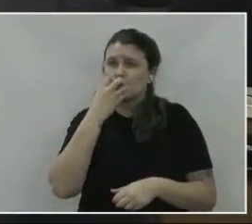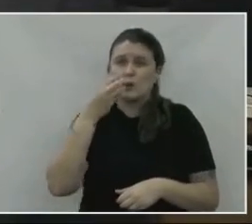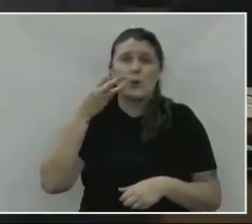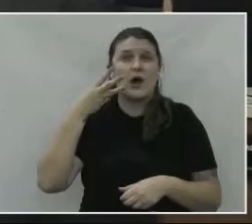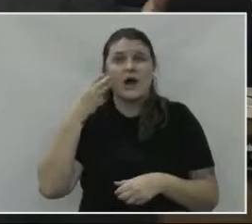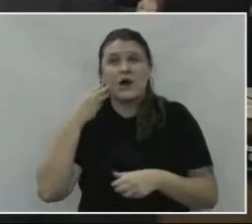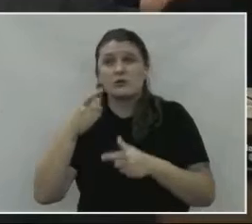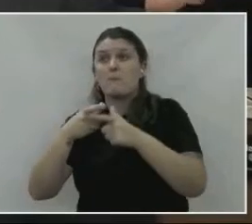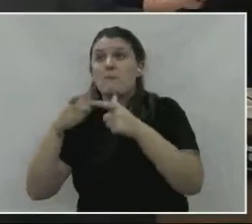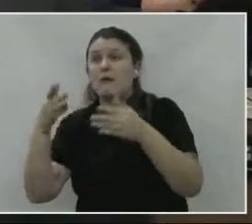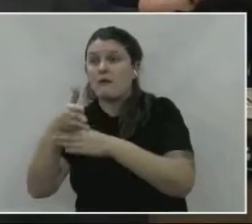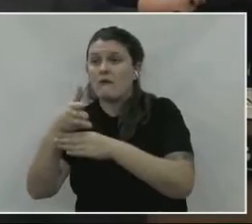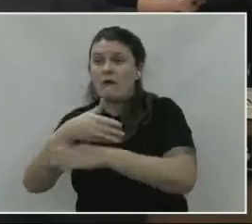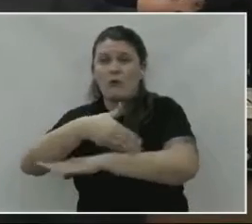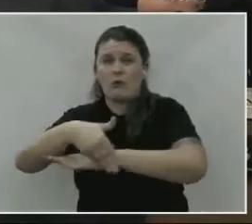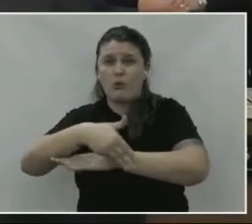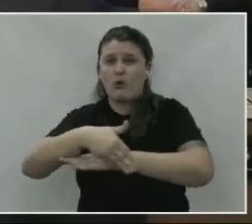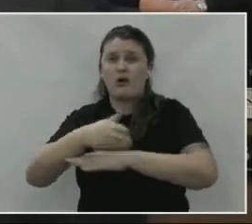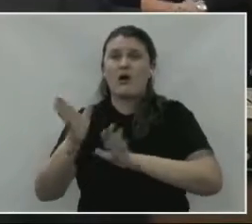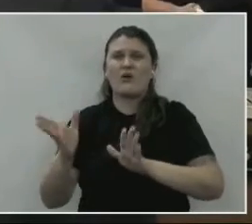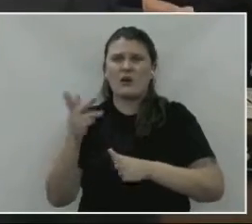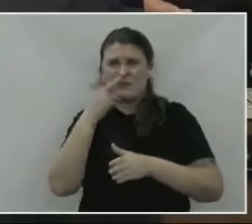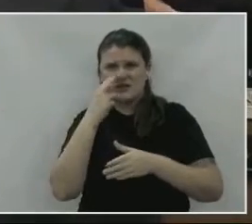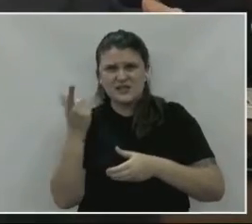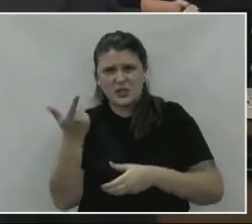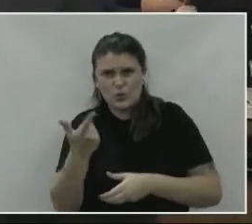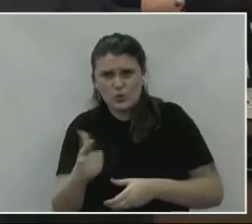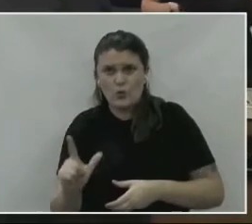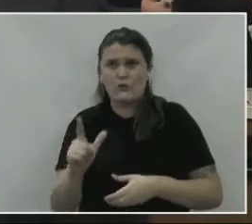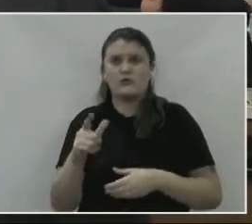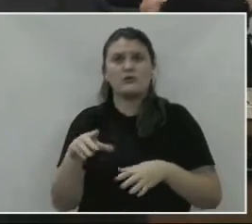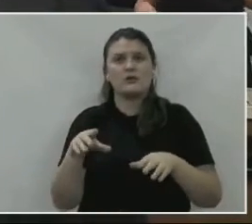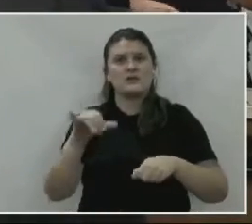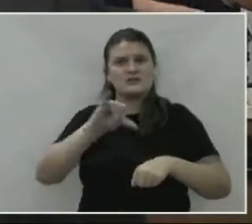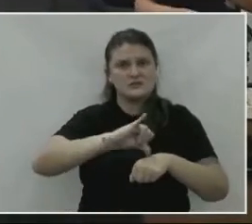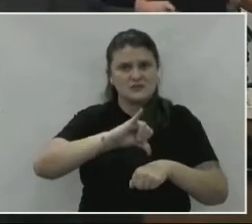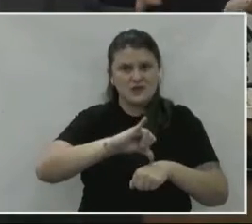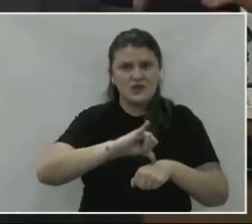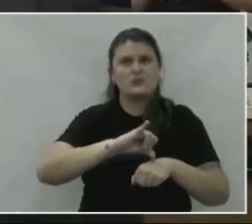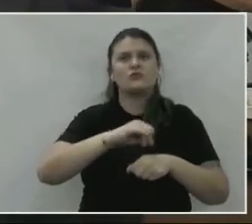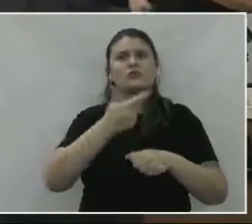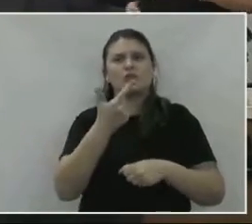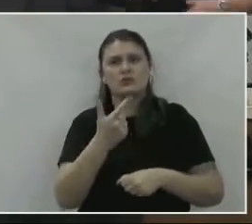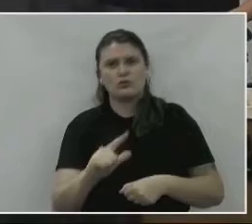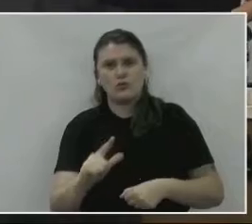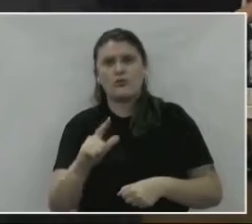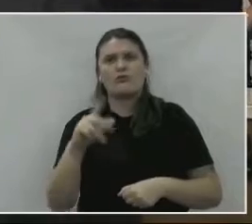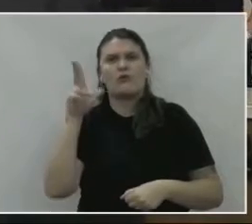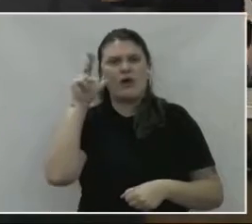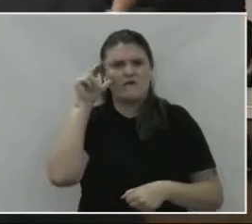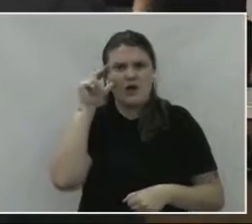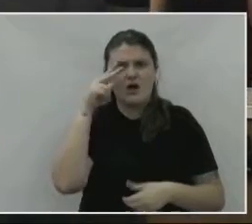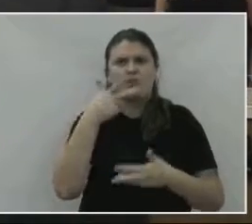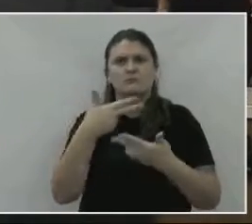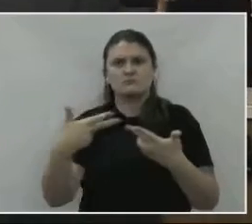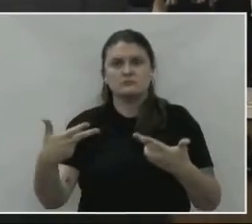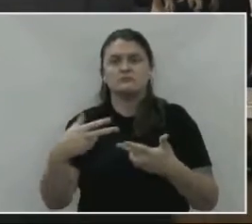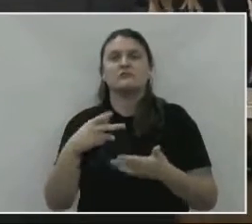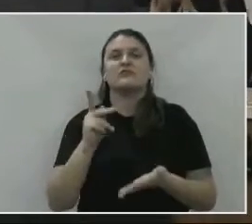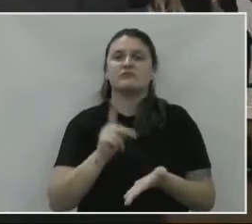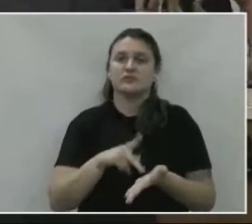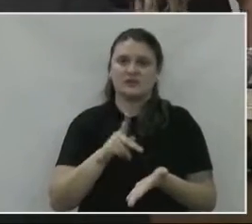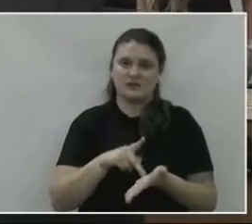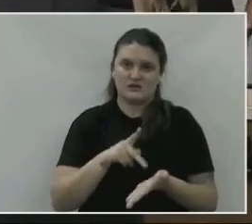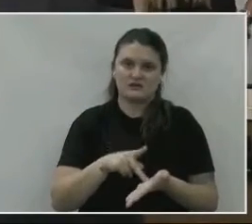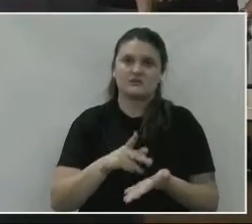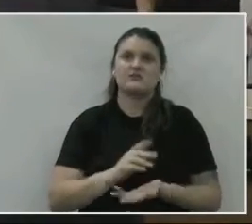houve uma pausa e parece que agora um retorno disso, né, a gente vê inclusive no centro de novo a circulação desses animais. Exatamente.